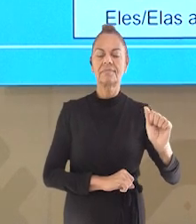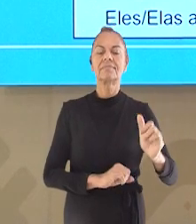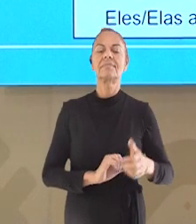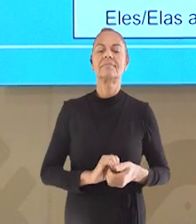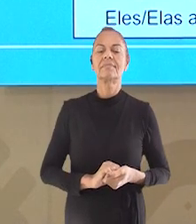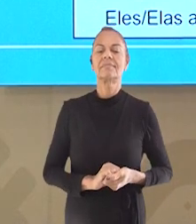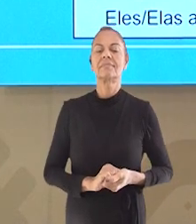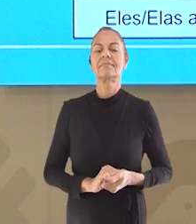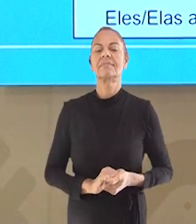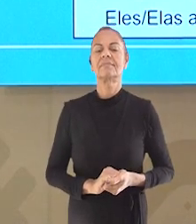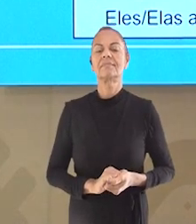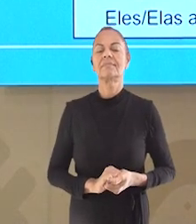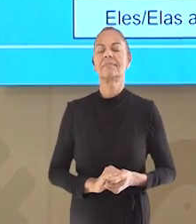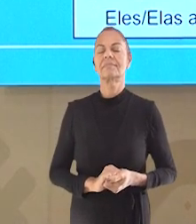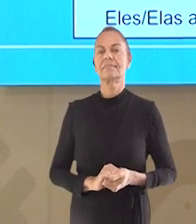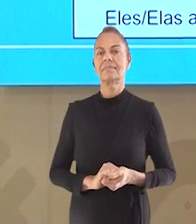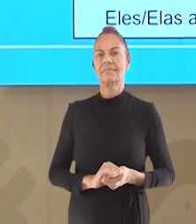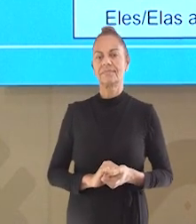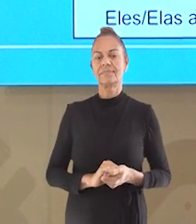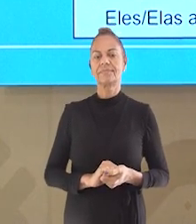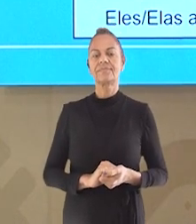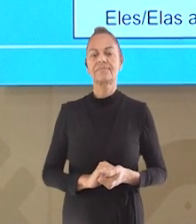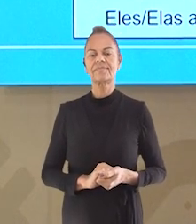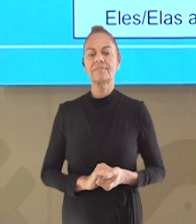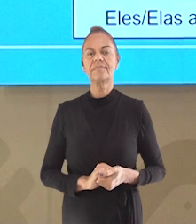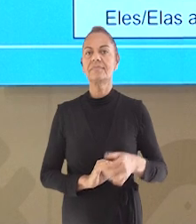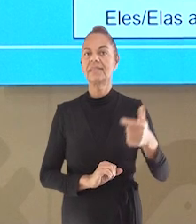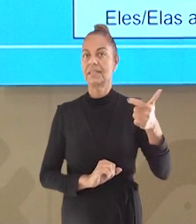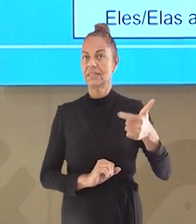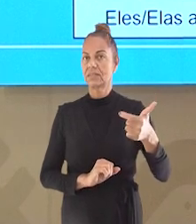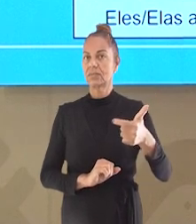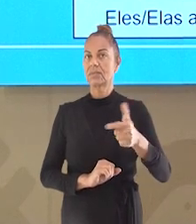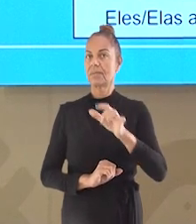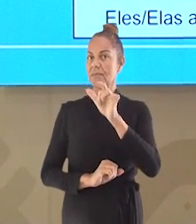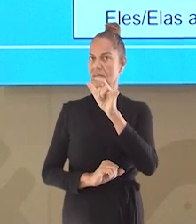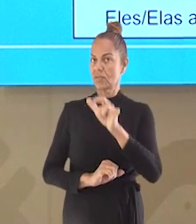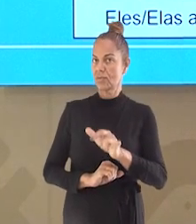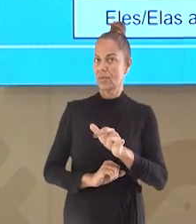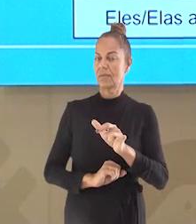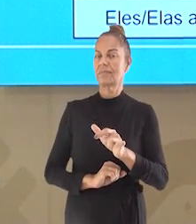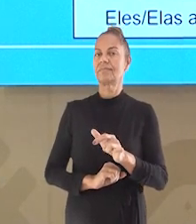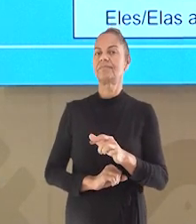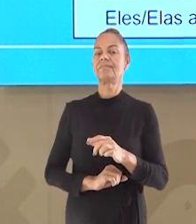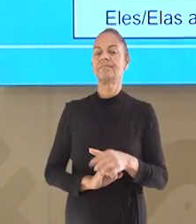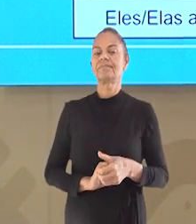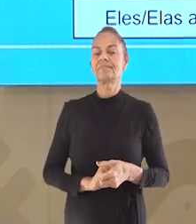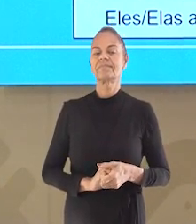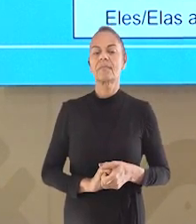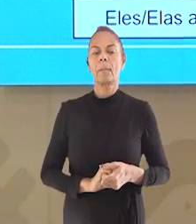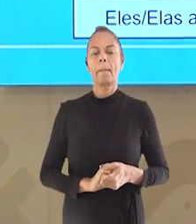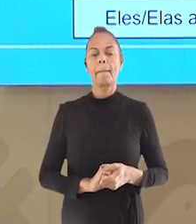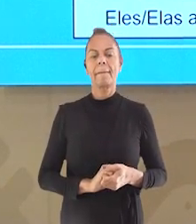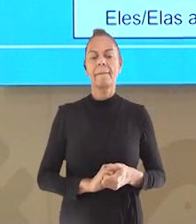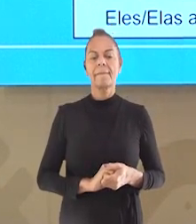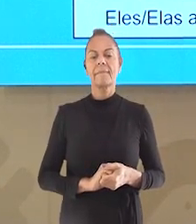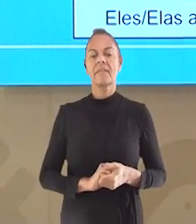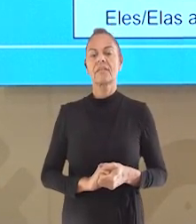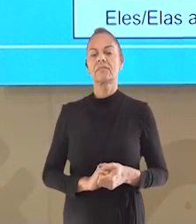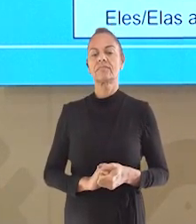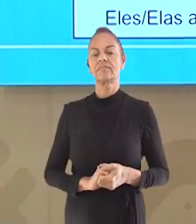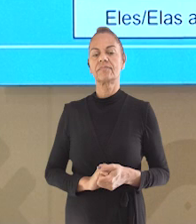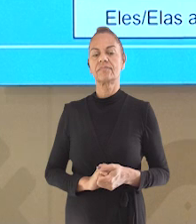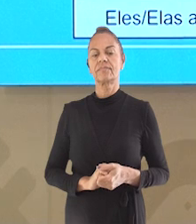aqui atrás. Menos o S, ama, inverti. Tu, ama, tu. Segunda pessoa